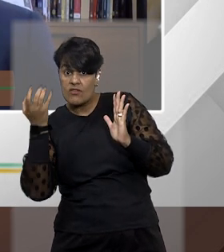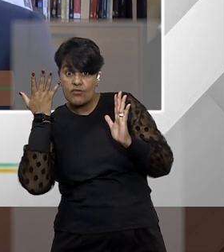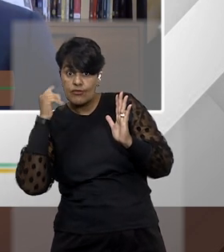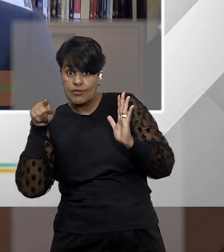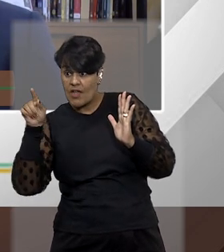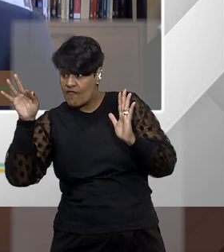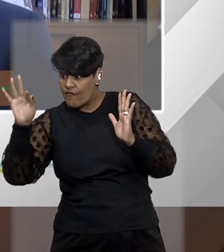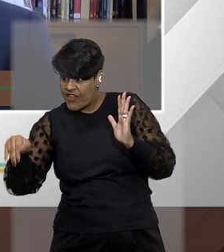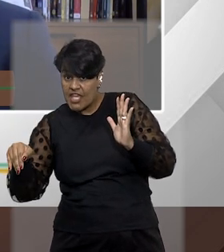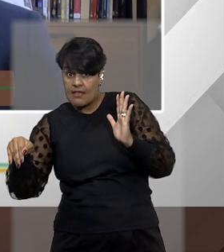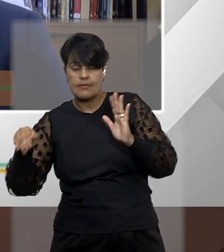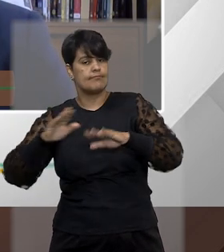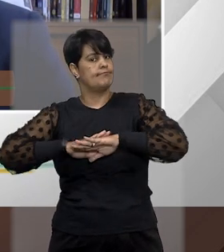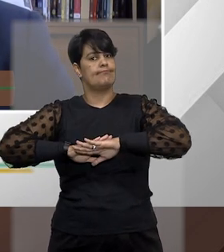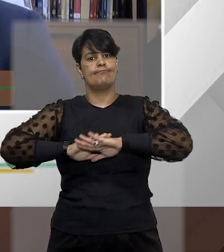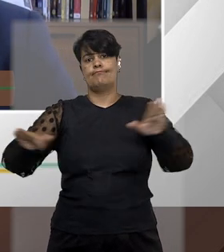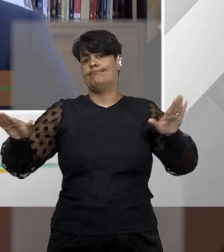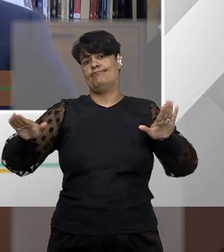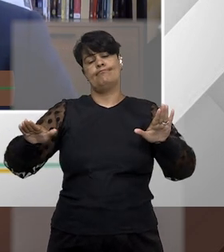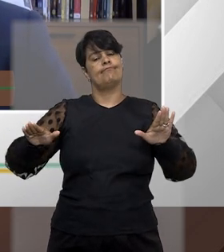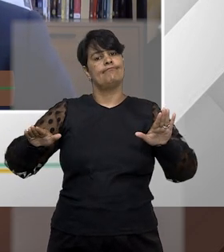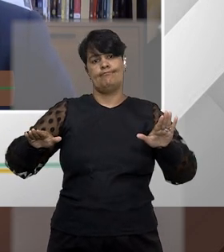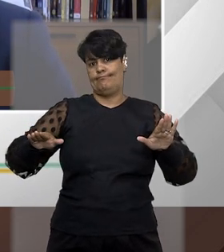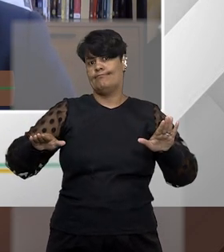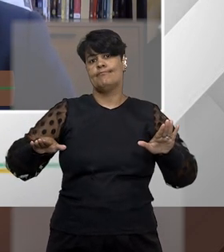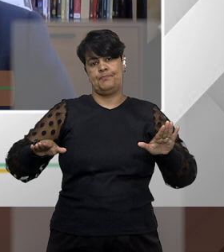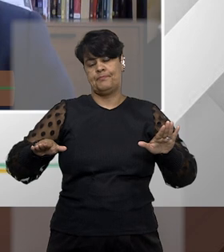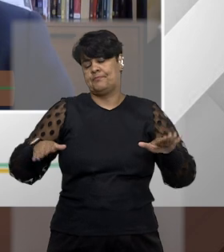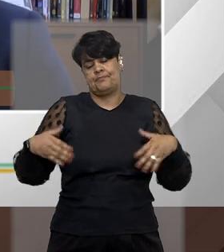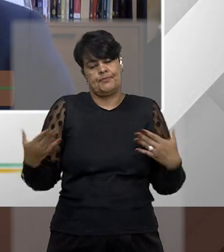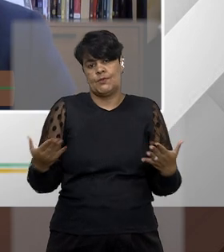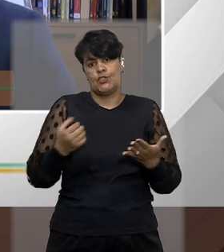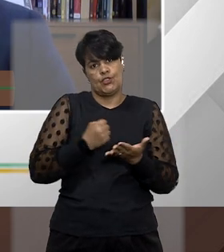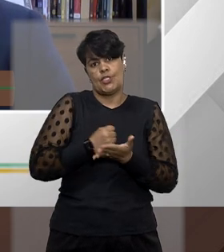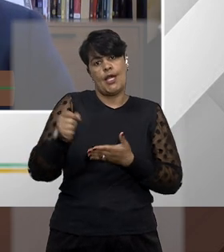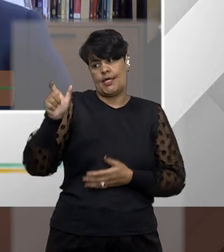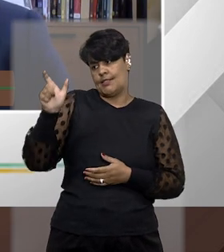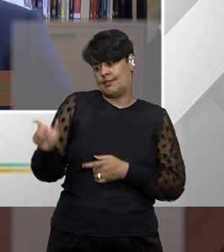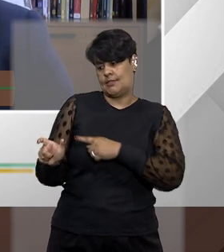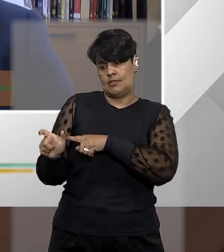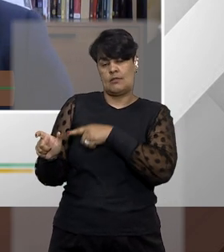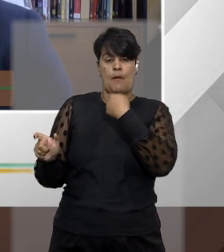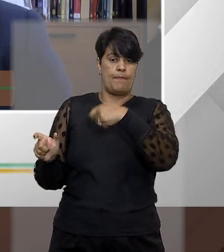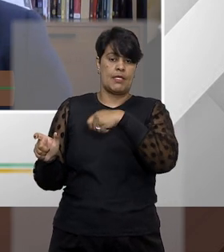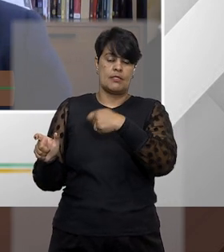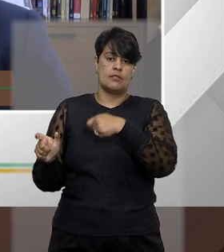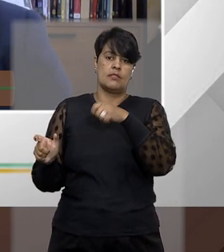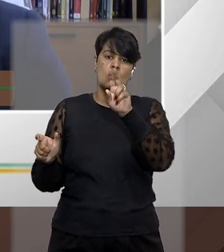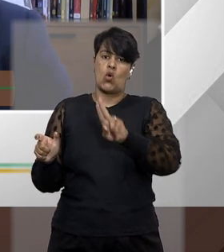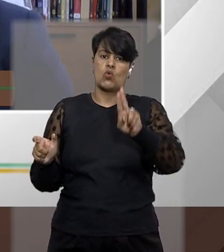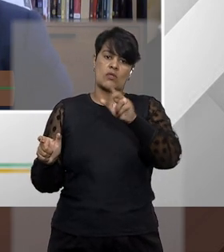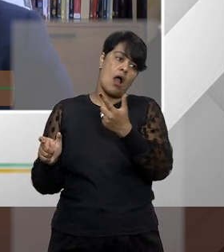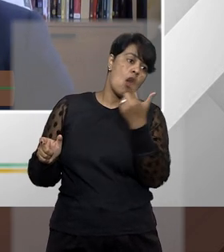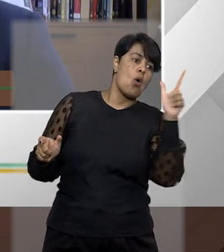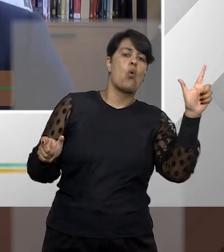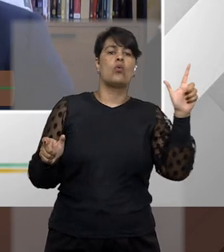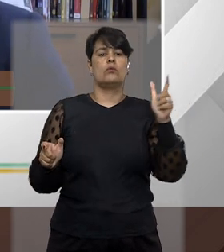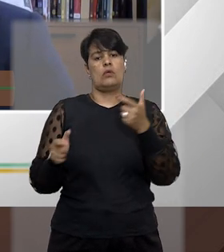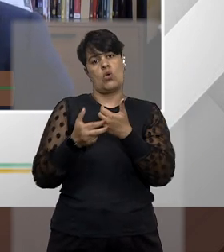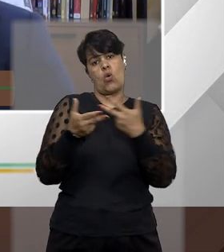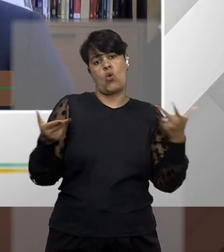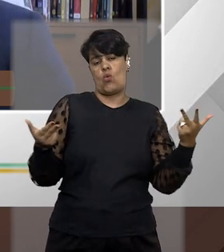não houver a prescrição, a depender do caso concreto, o interessado ele deverá ajuizar uma